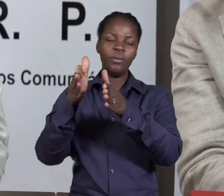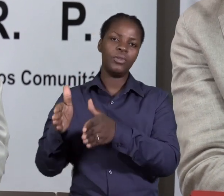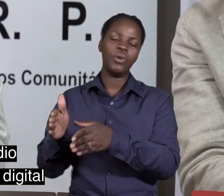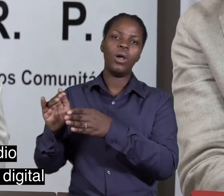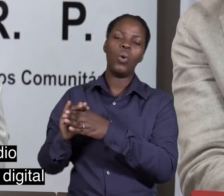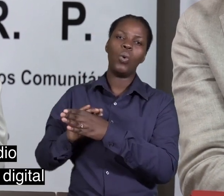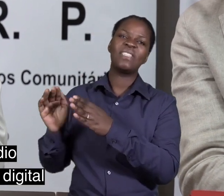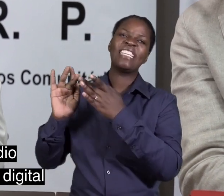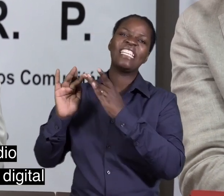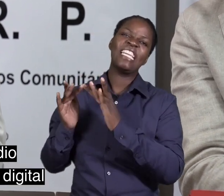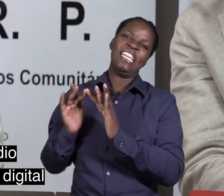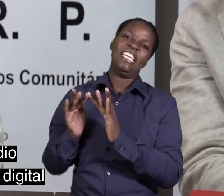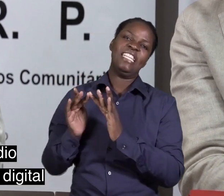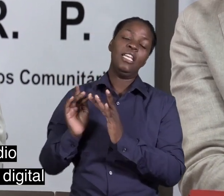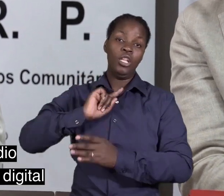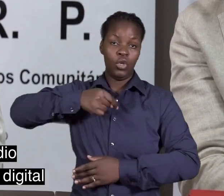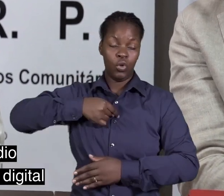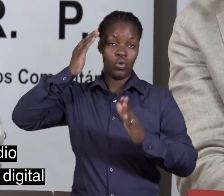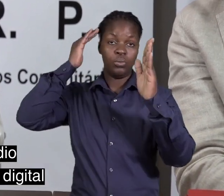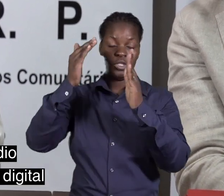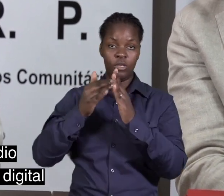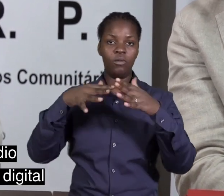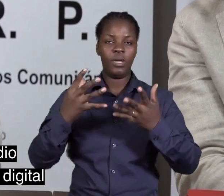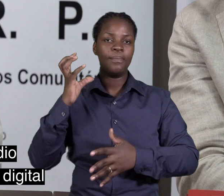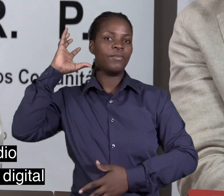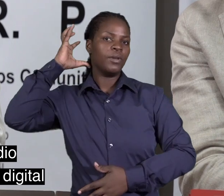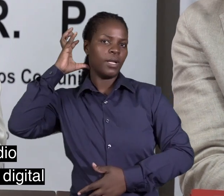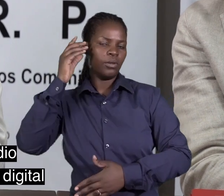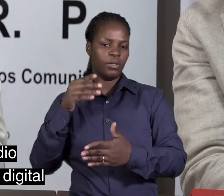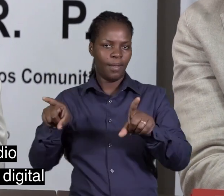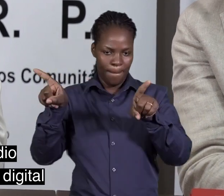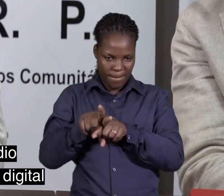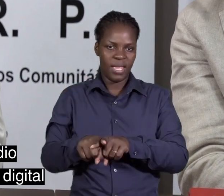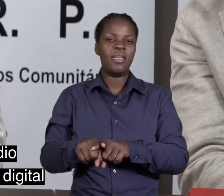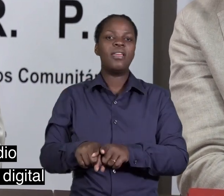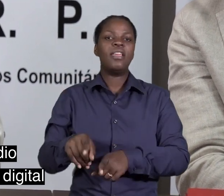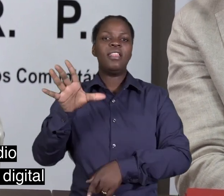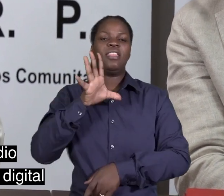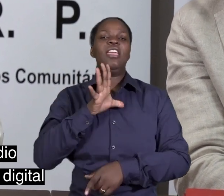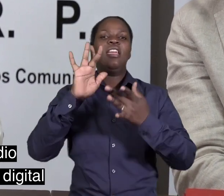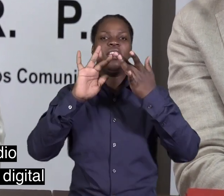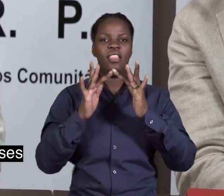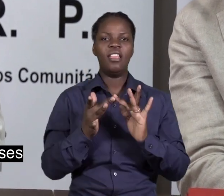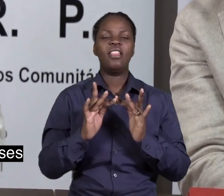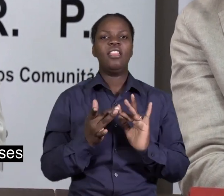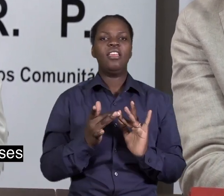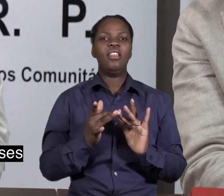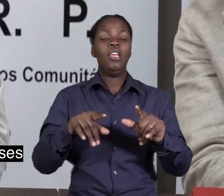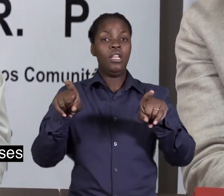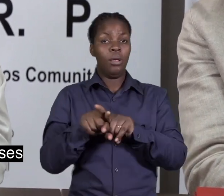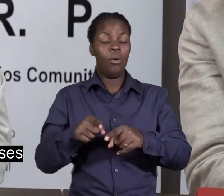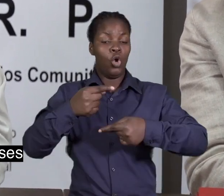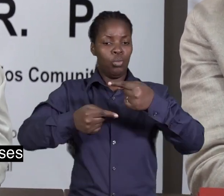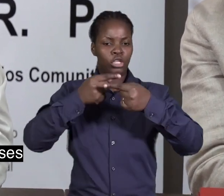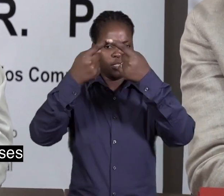digitais e nós queremos garantir que o sinal da rádio possa ser acendido através dessas plataformas digitais e que os processos